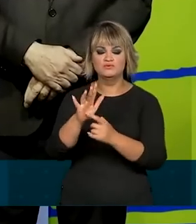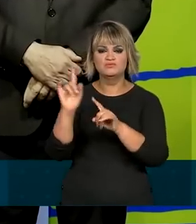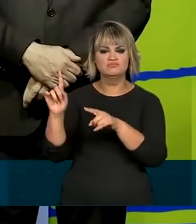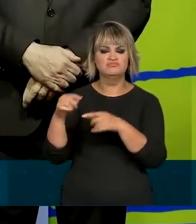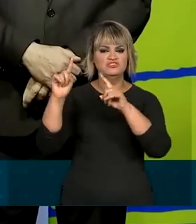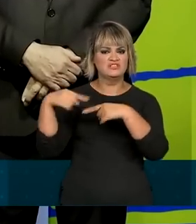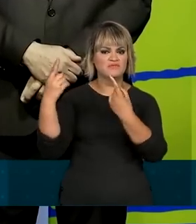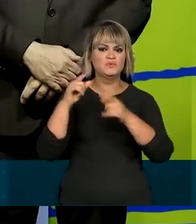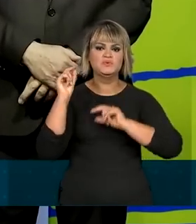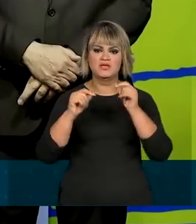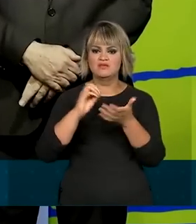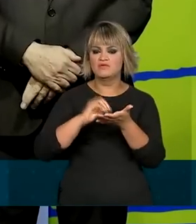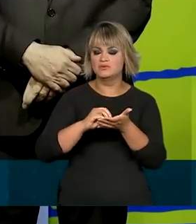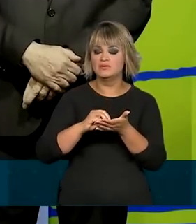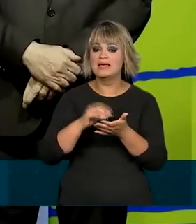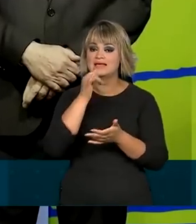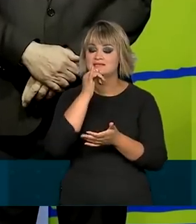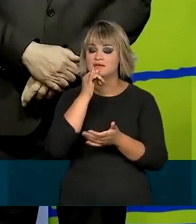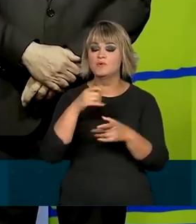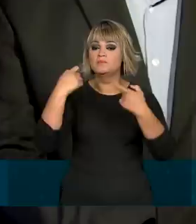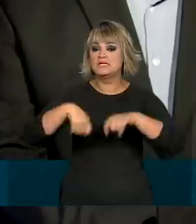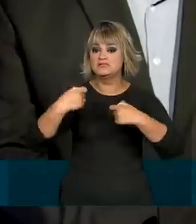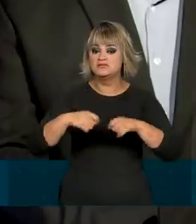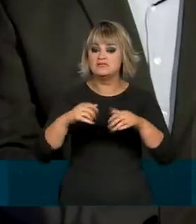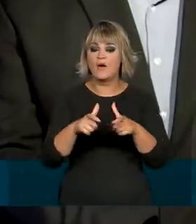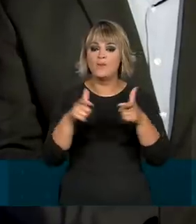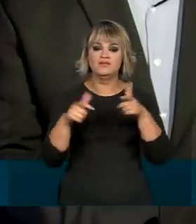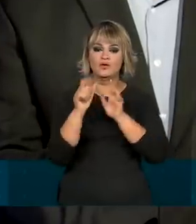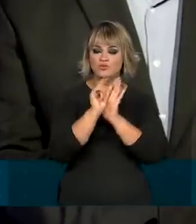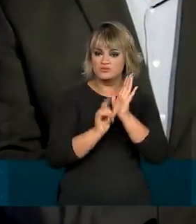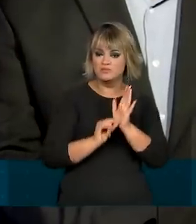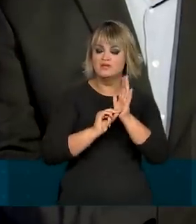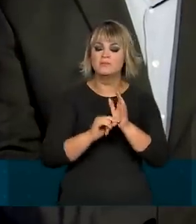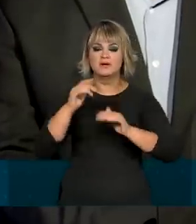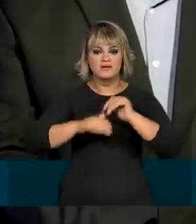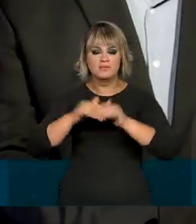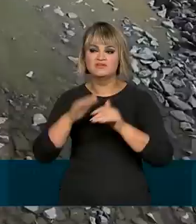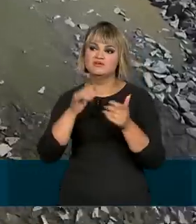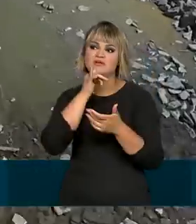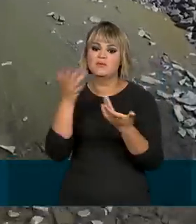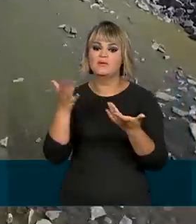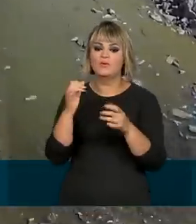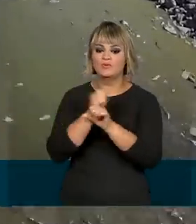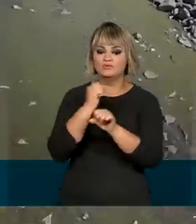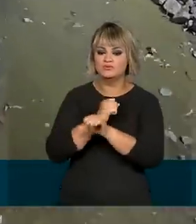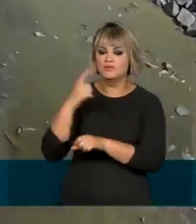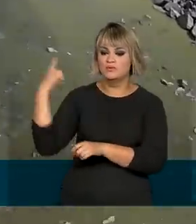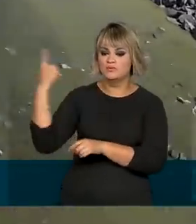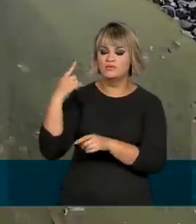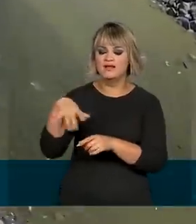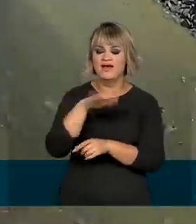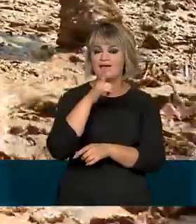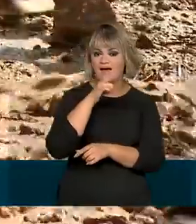desafios para o setor. O principal é a necessidade de ampliar o orçamento para se pôr em prática, por exemplo, obras de segurança